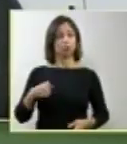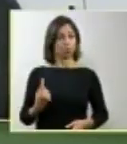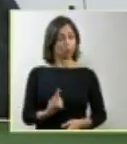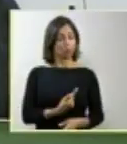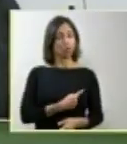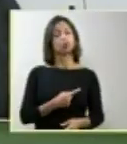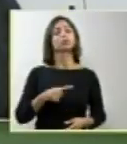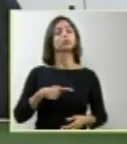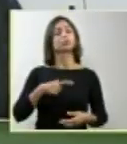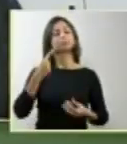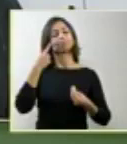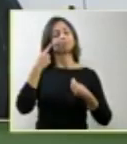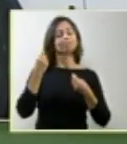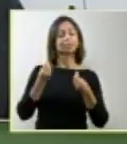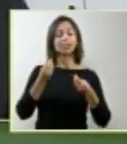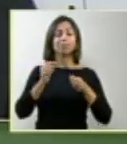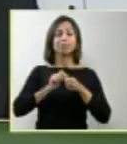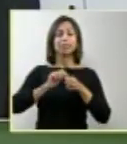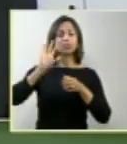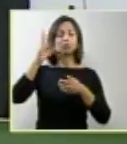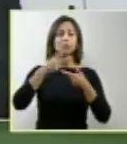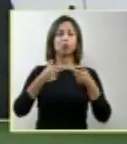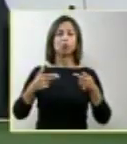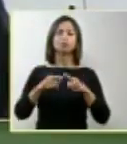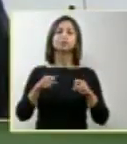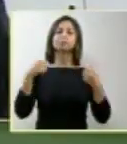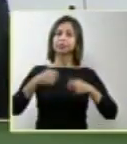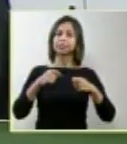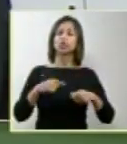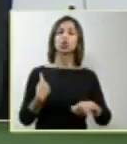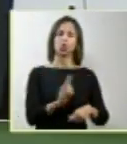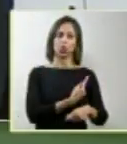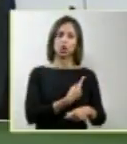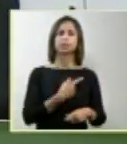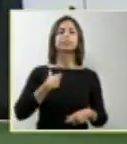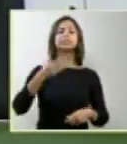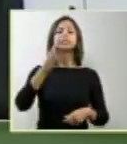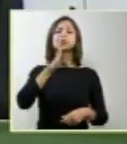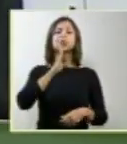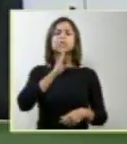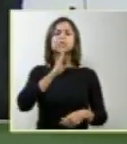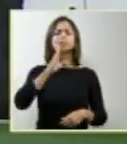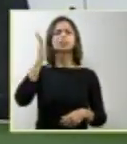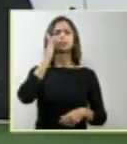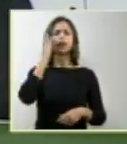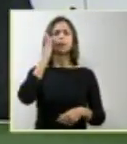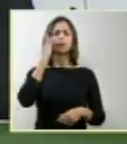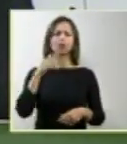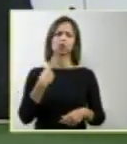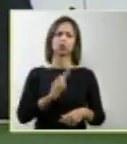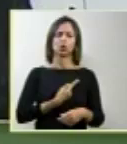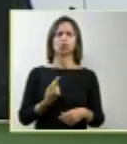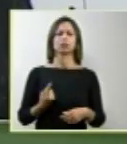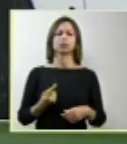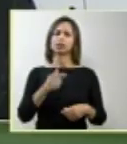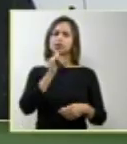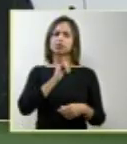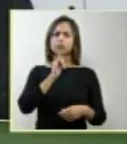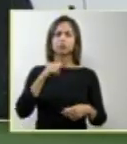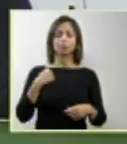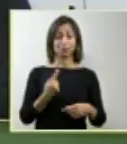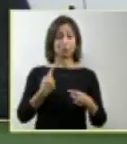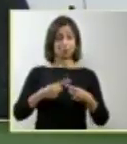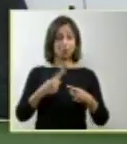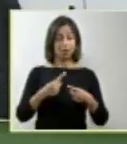conhecimento de todos, especialmente das autoridades constituídas. A saúde é um